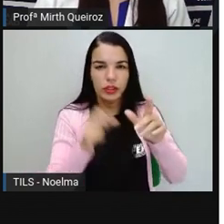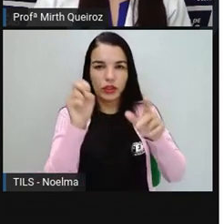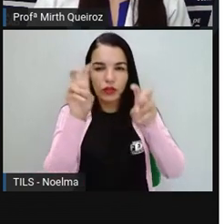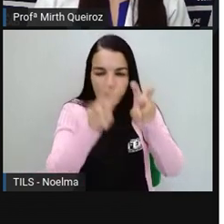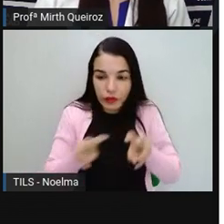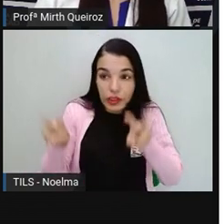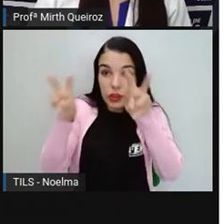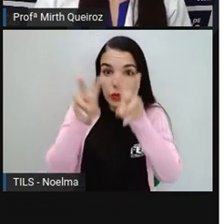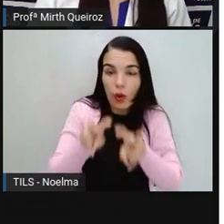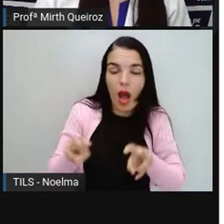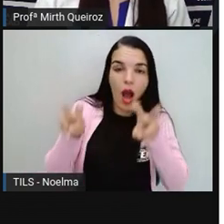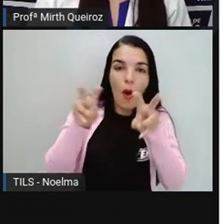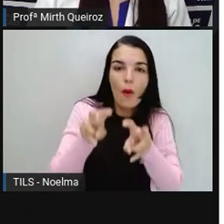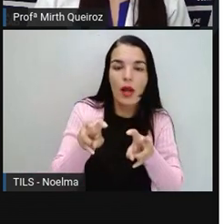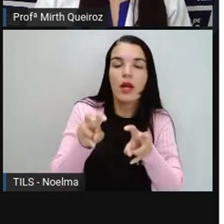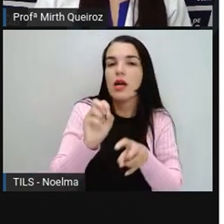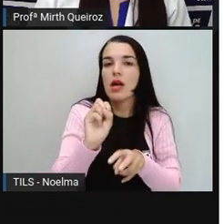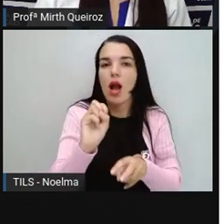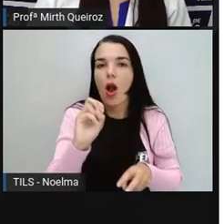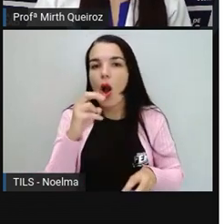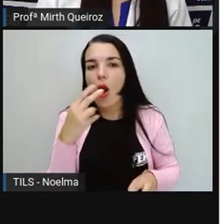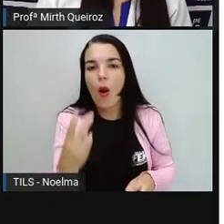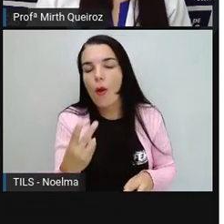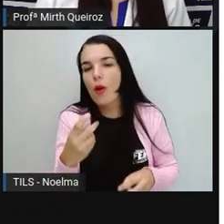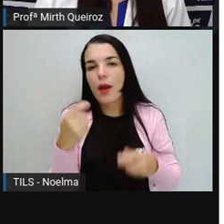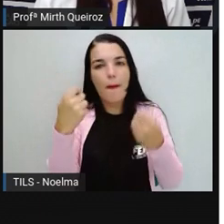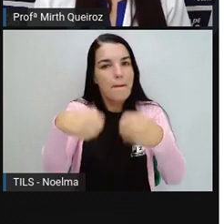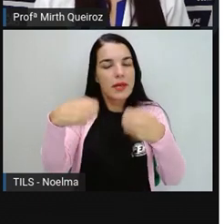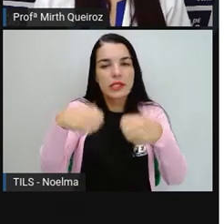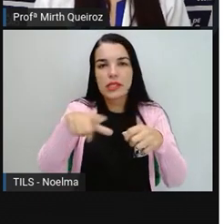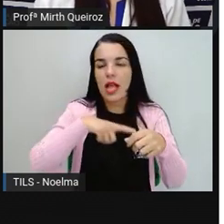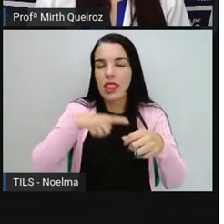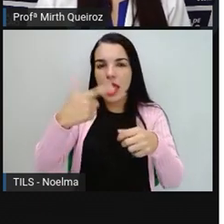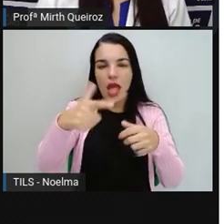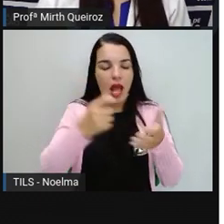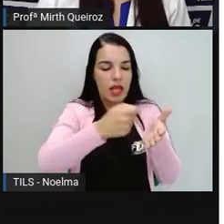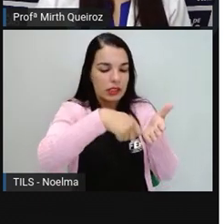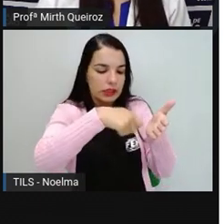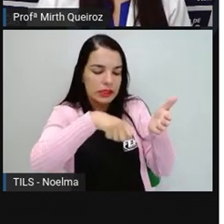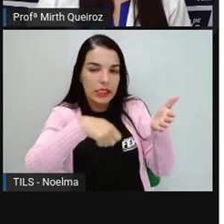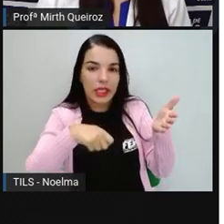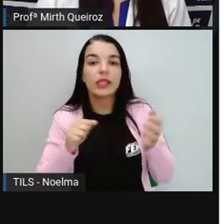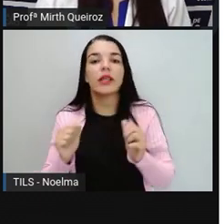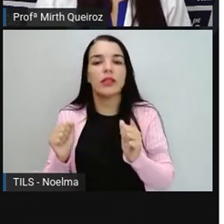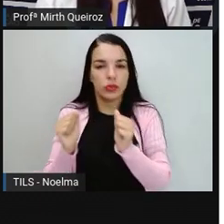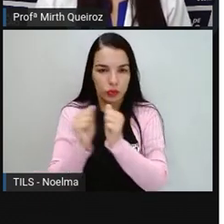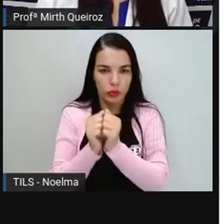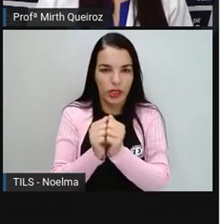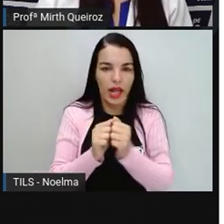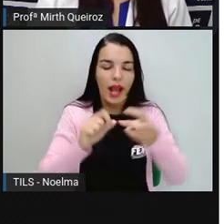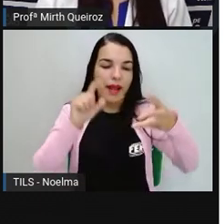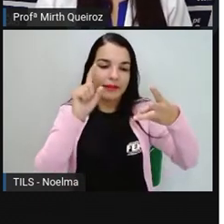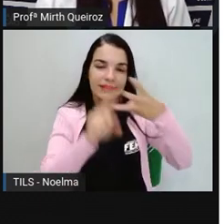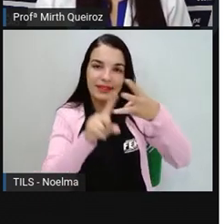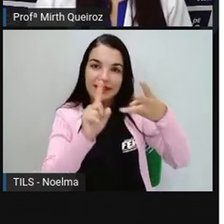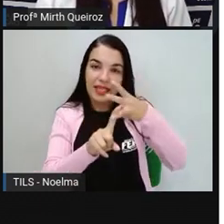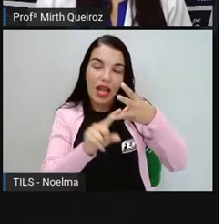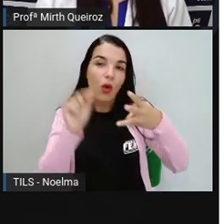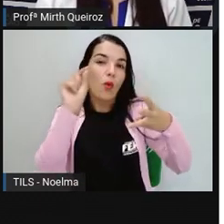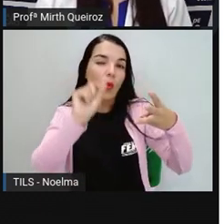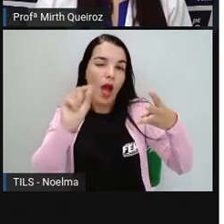um símbolo, através de um desenho, uma imagem, e a escrita, certo? Aí nós temos uma